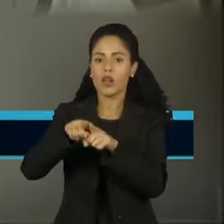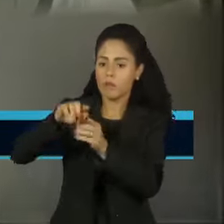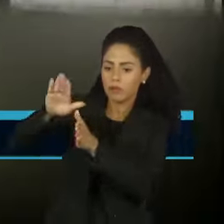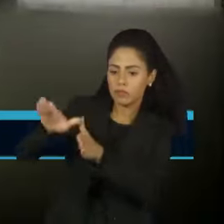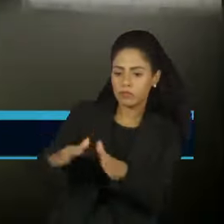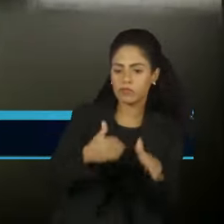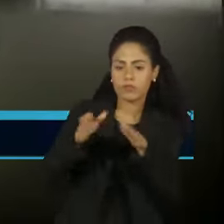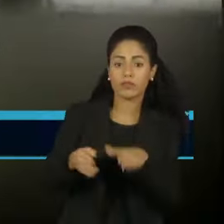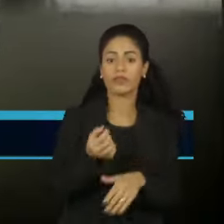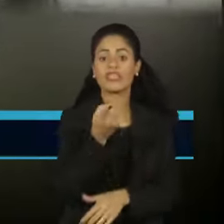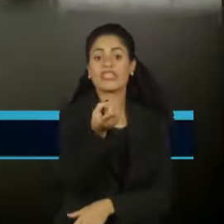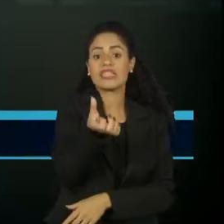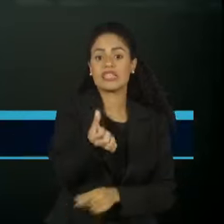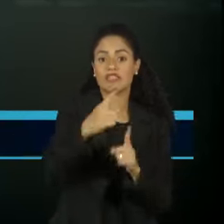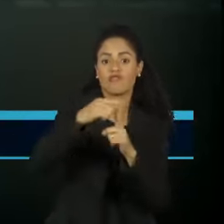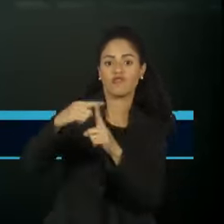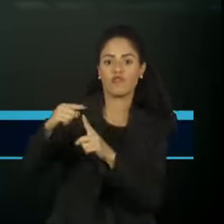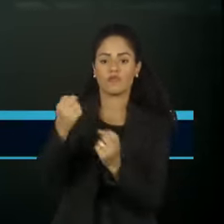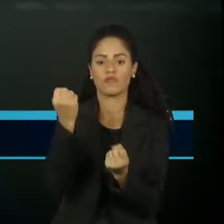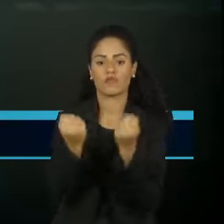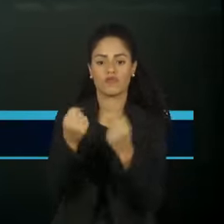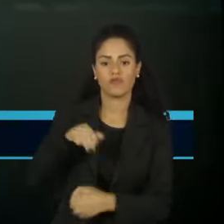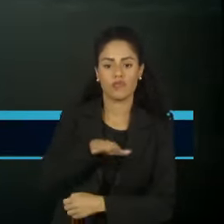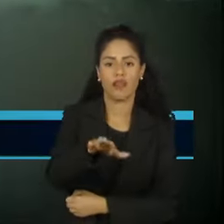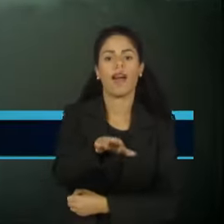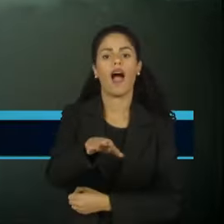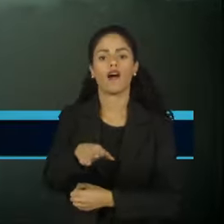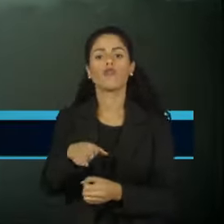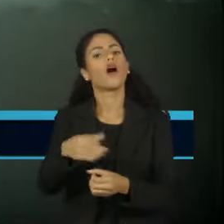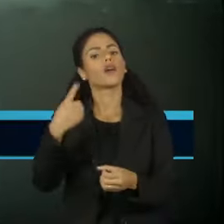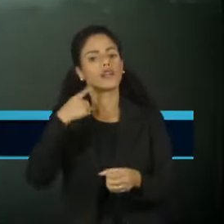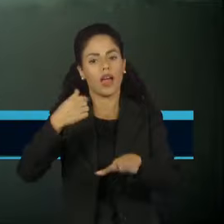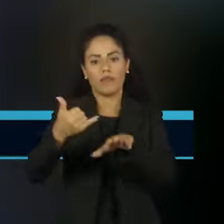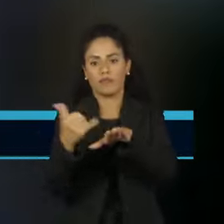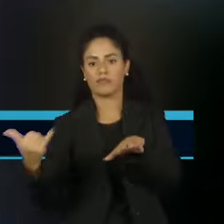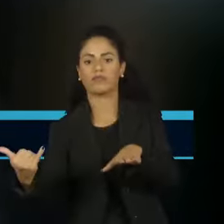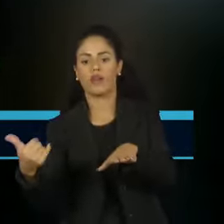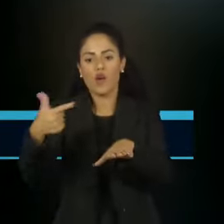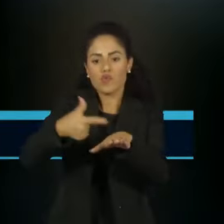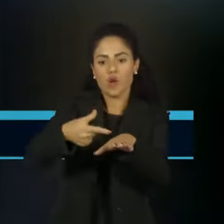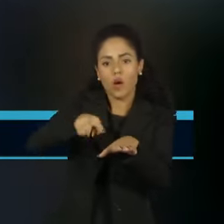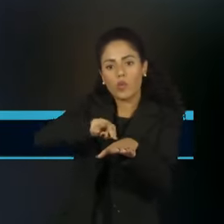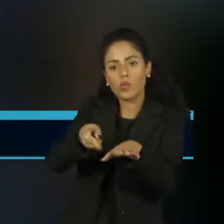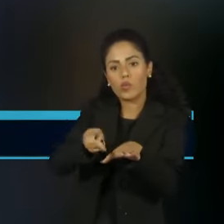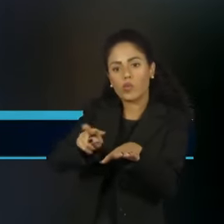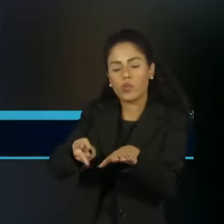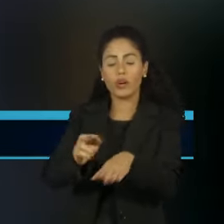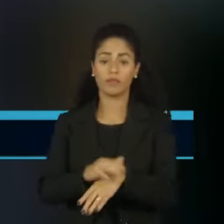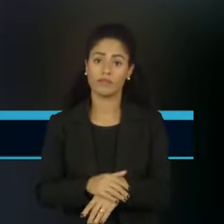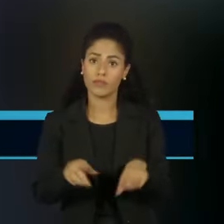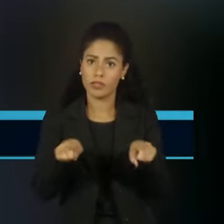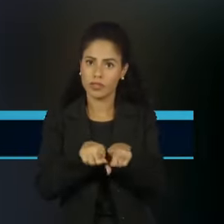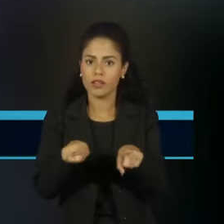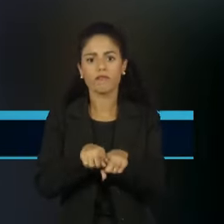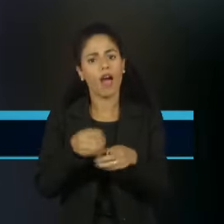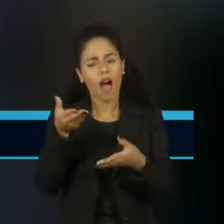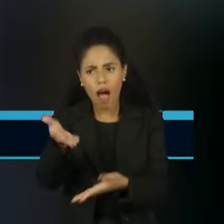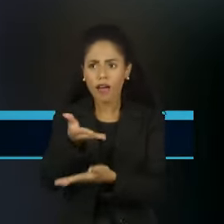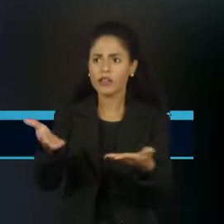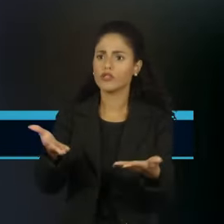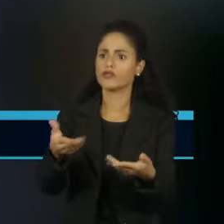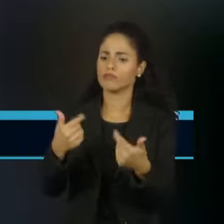de 16 novos veículos, incluindo modelos híbridos e 100% elétricos. Isso é emprego na veia,